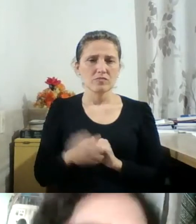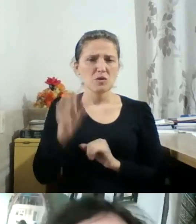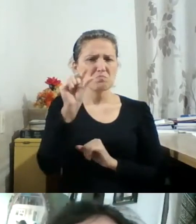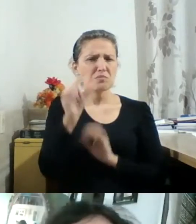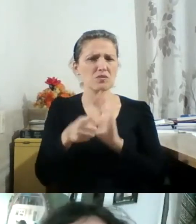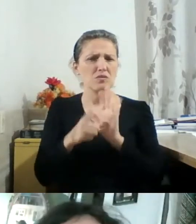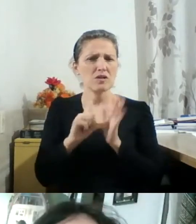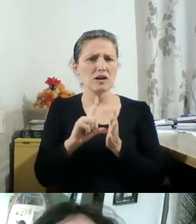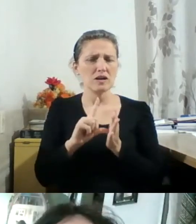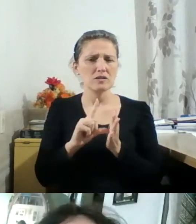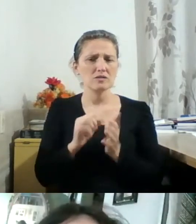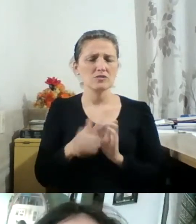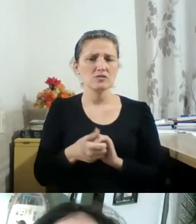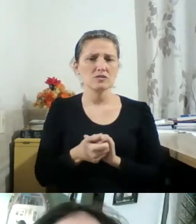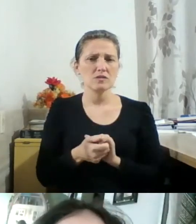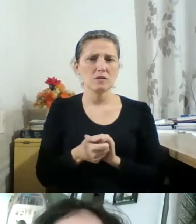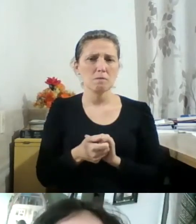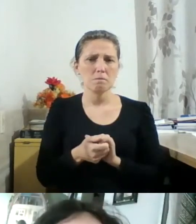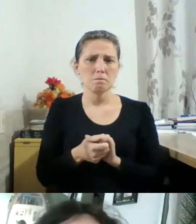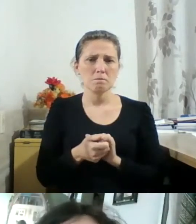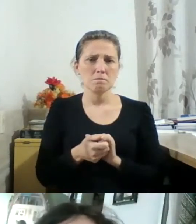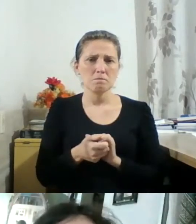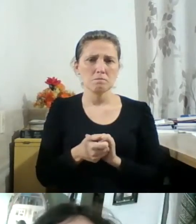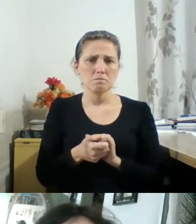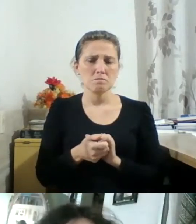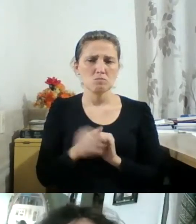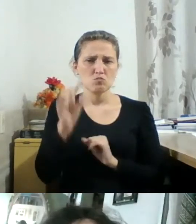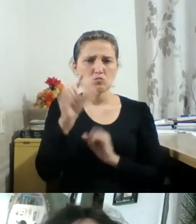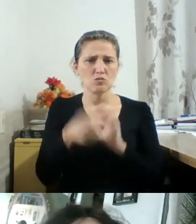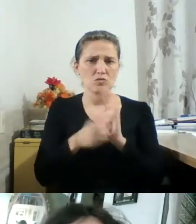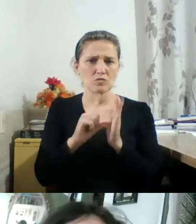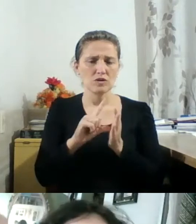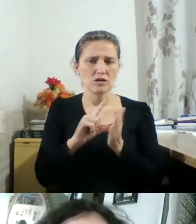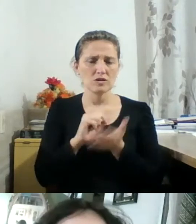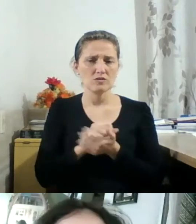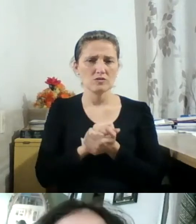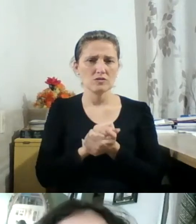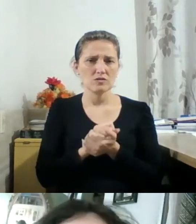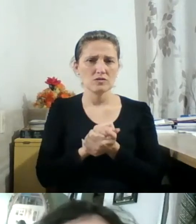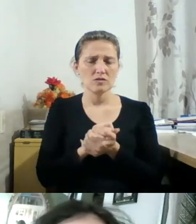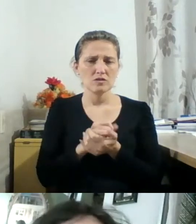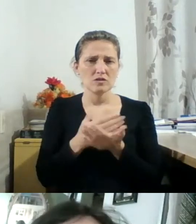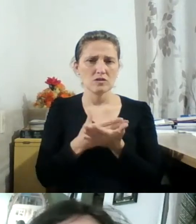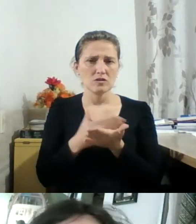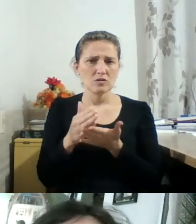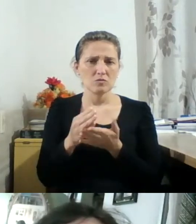antes que a nossa praga, que começou e que ainda estamos dentro dela, no meio dela,